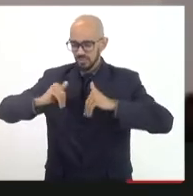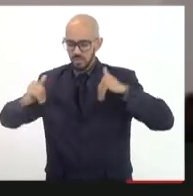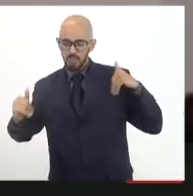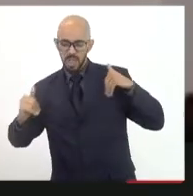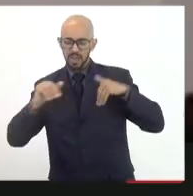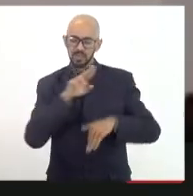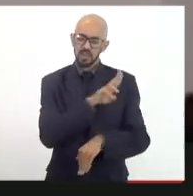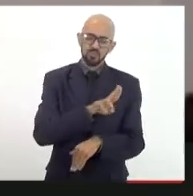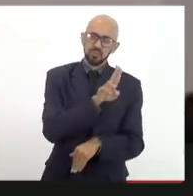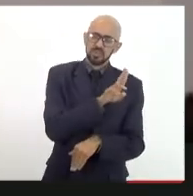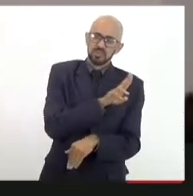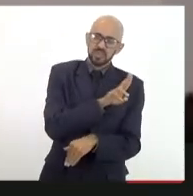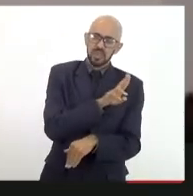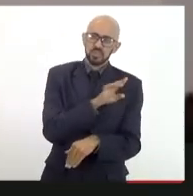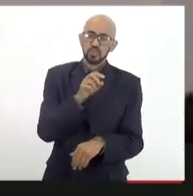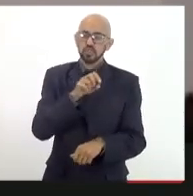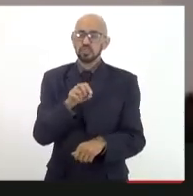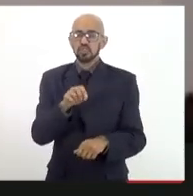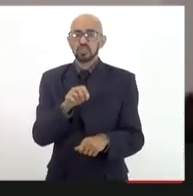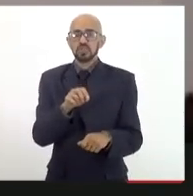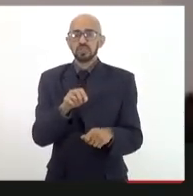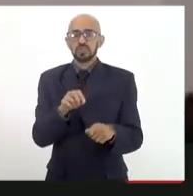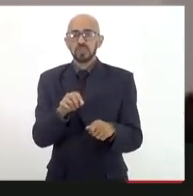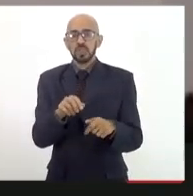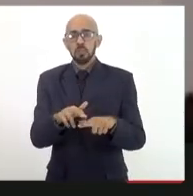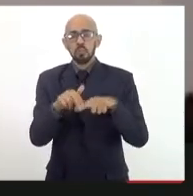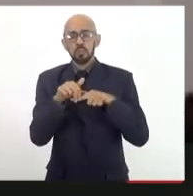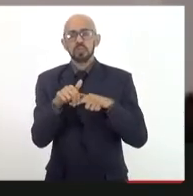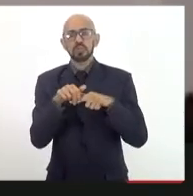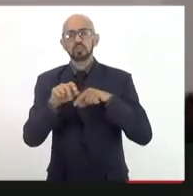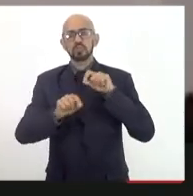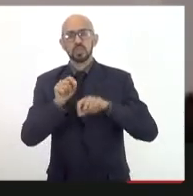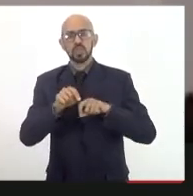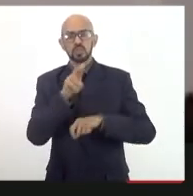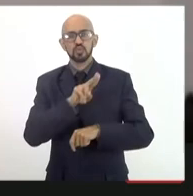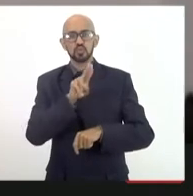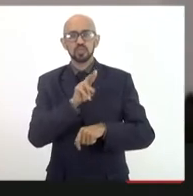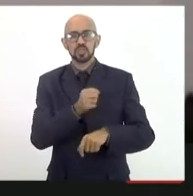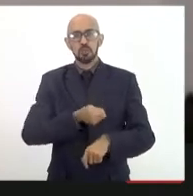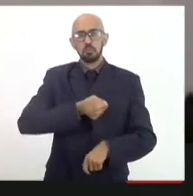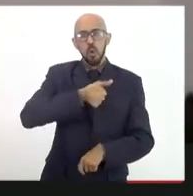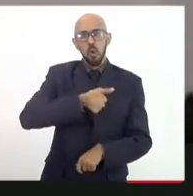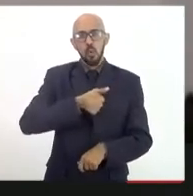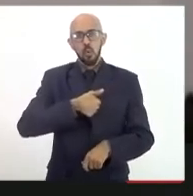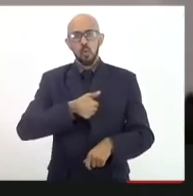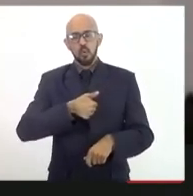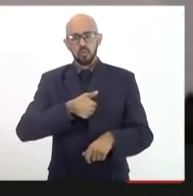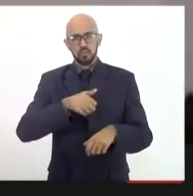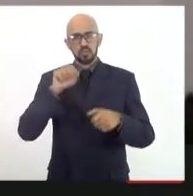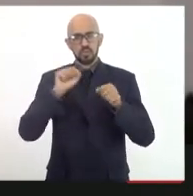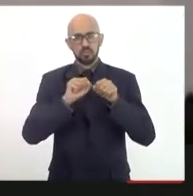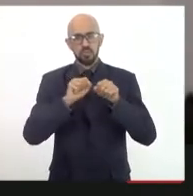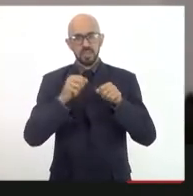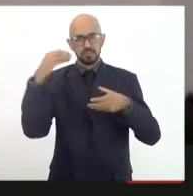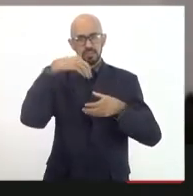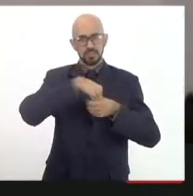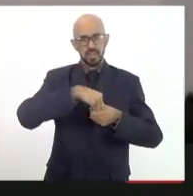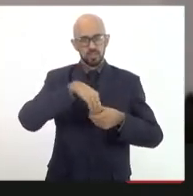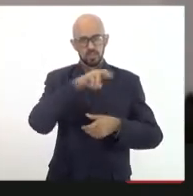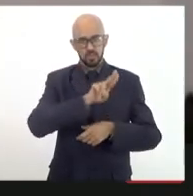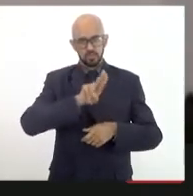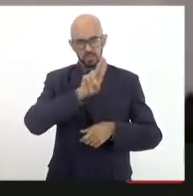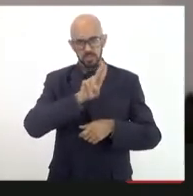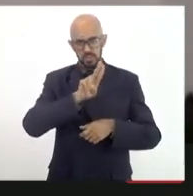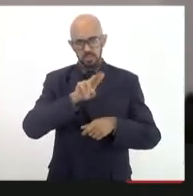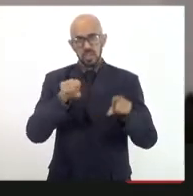e a gente se utiliza muito pouco do que as universidades produzem, e as universidades acabam também produzindo